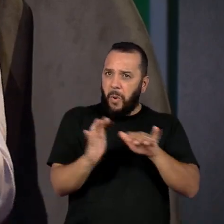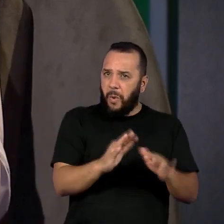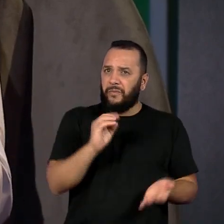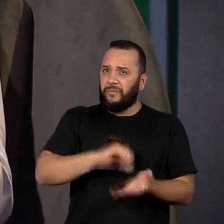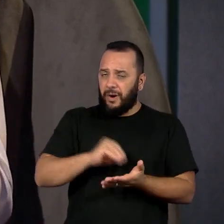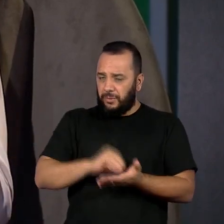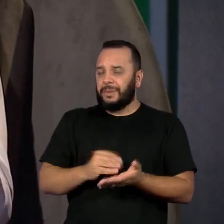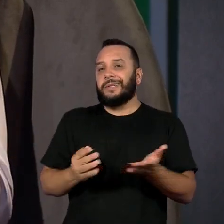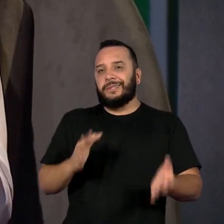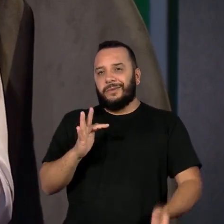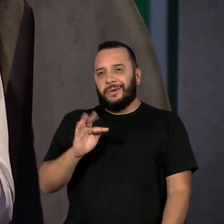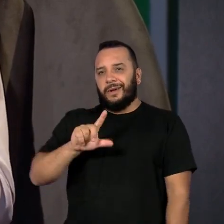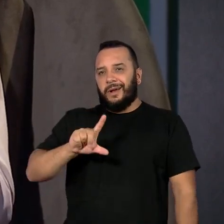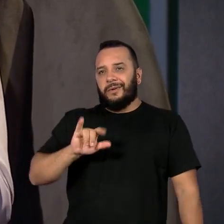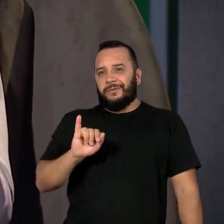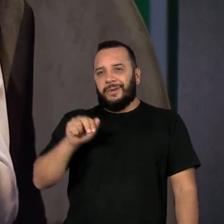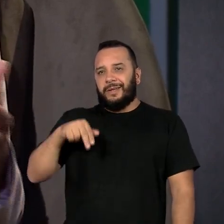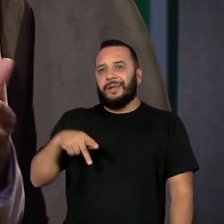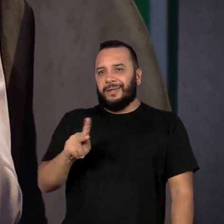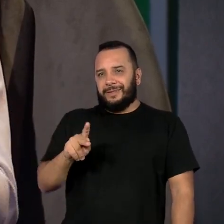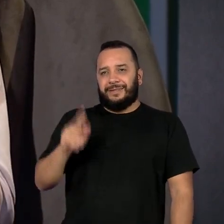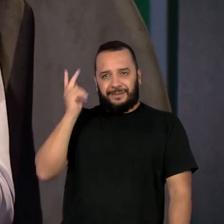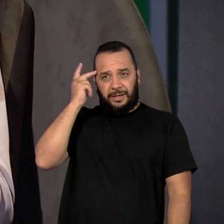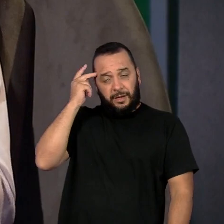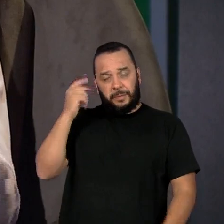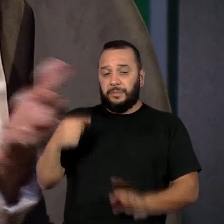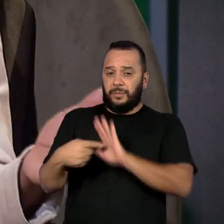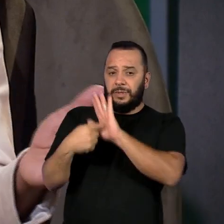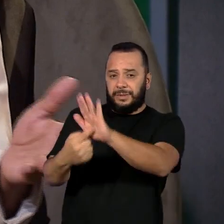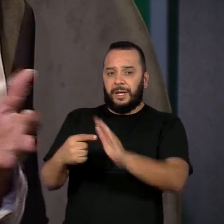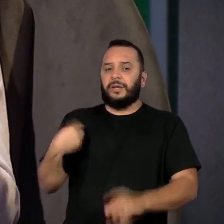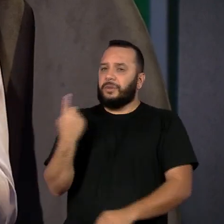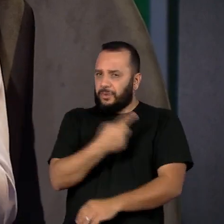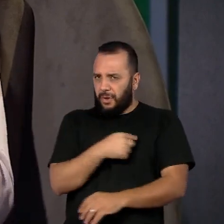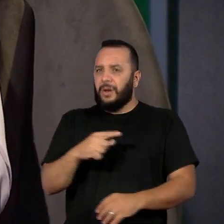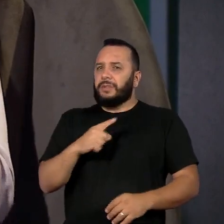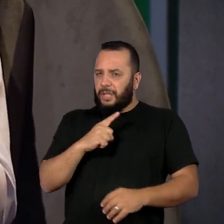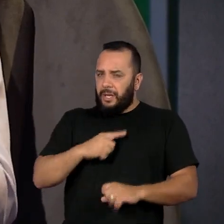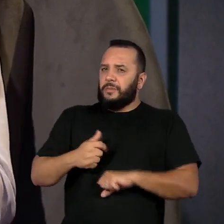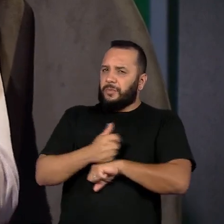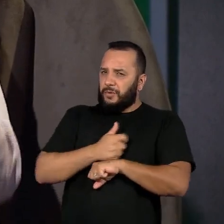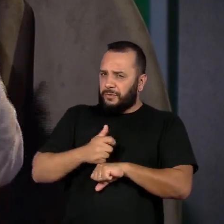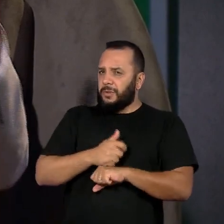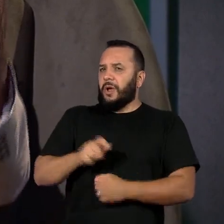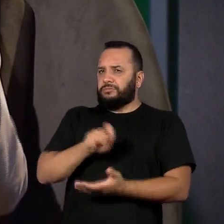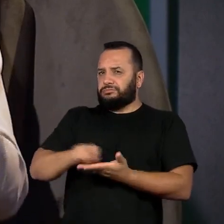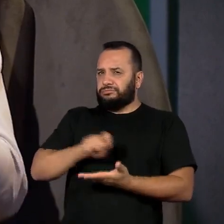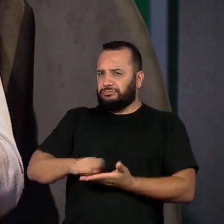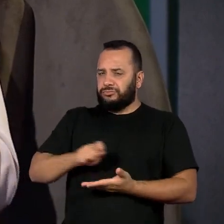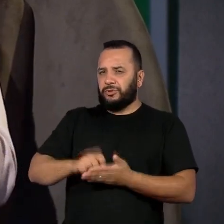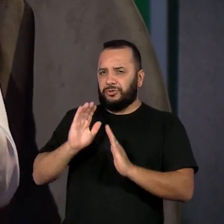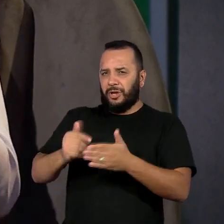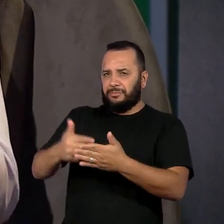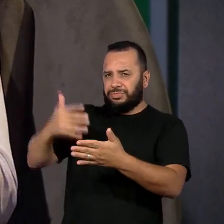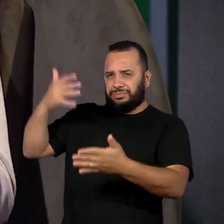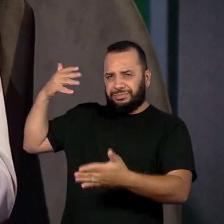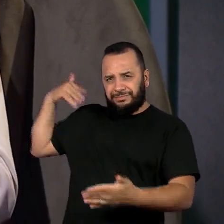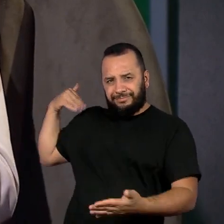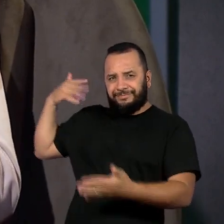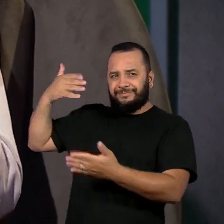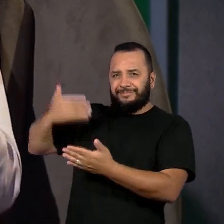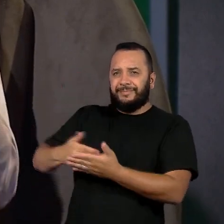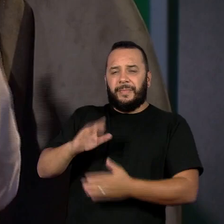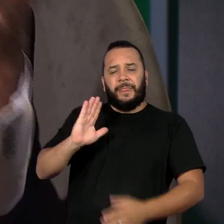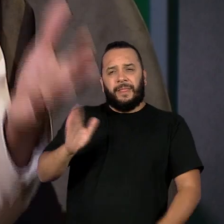E aí a Flinque Sampa veio para mostrar que nós tínhamos talentos, não só de agora, mas sempre foi. Aí você tem Machado, tem Maria